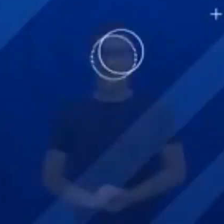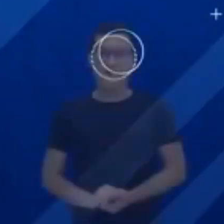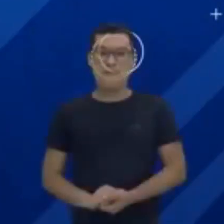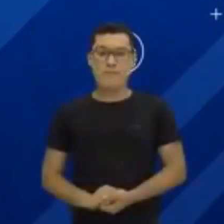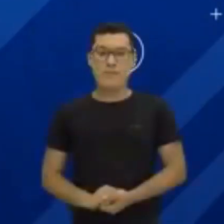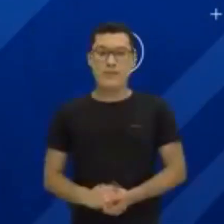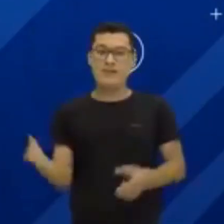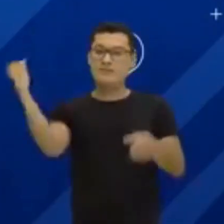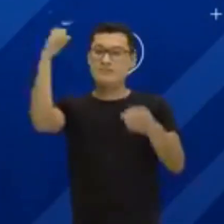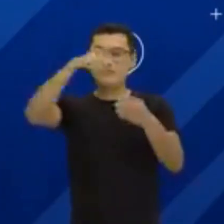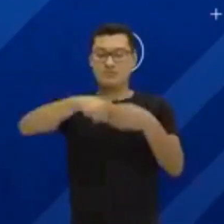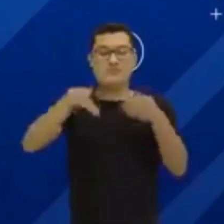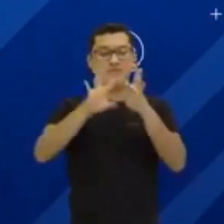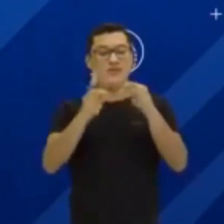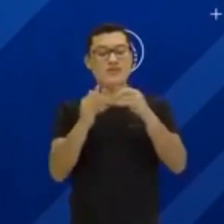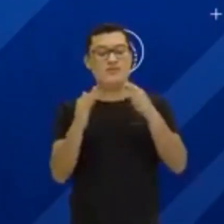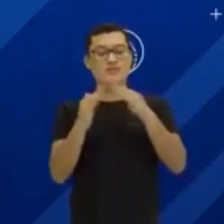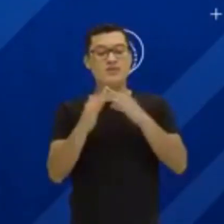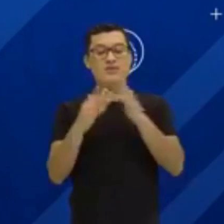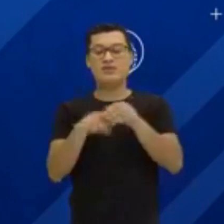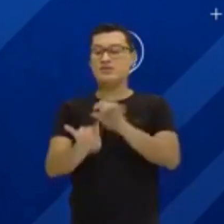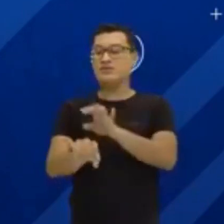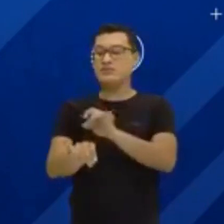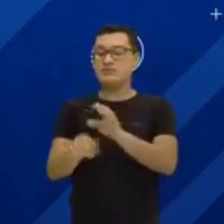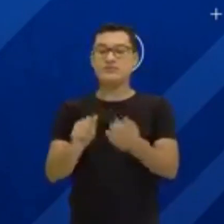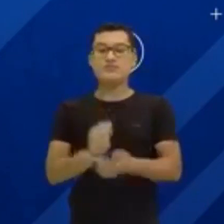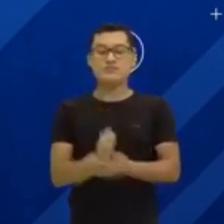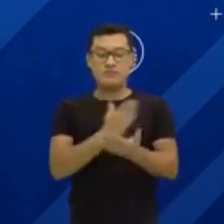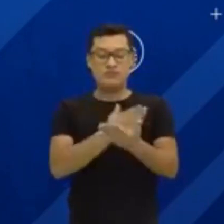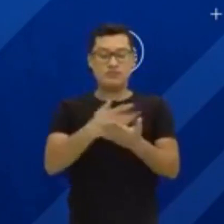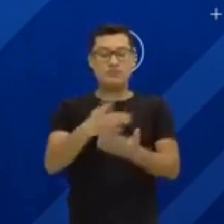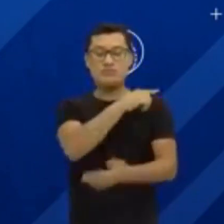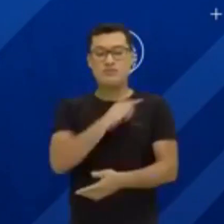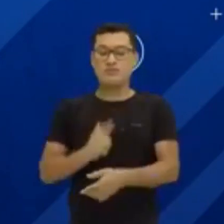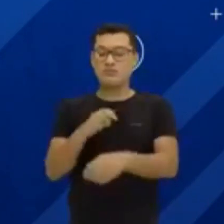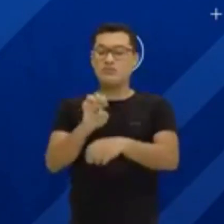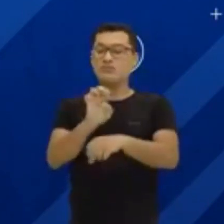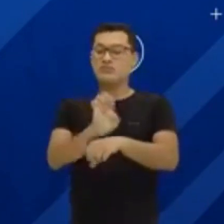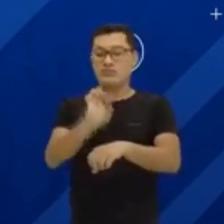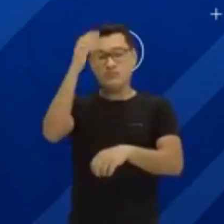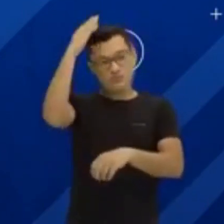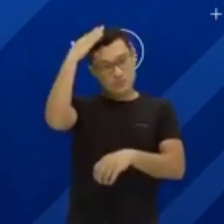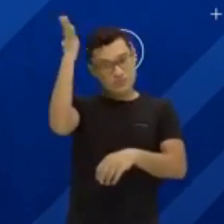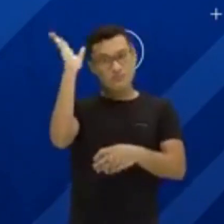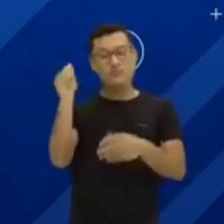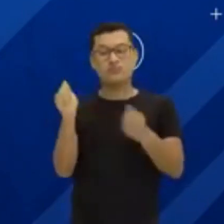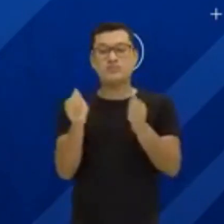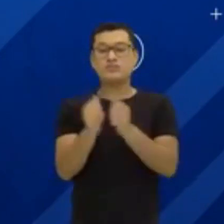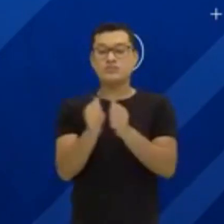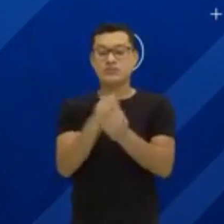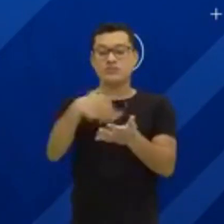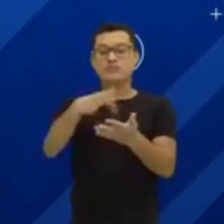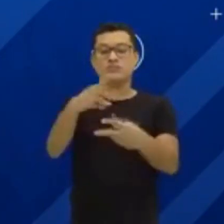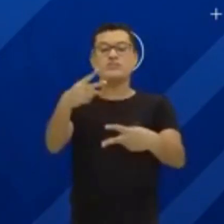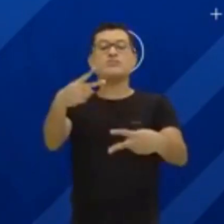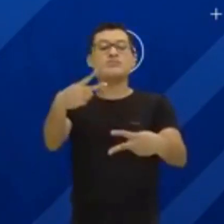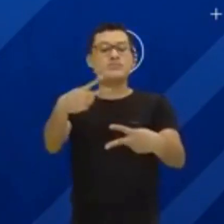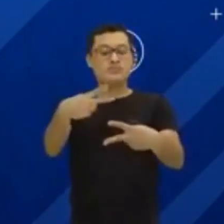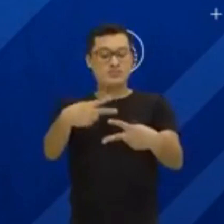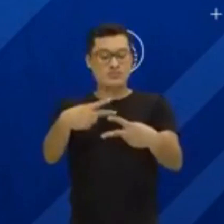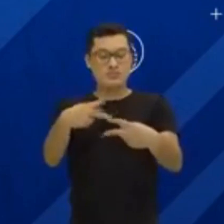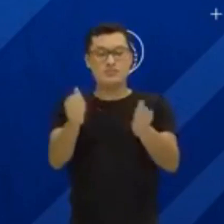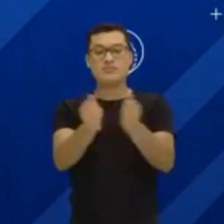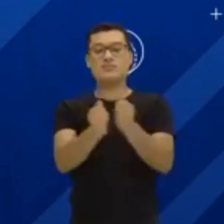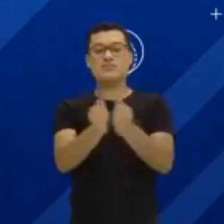Estamos de volta ao Todos em Casa pela Educação, uma iniciativa do Governo do Estado do Pará por meio da Secretaria de Educação